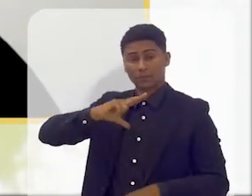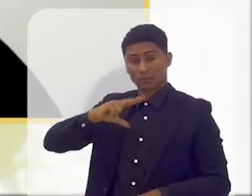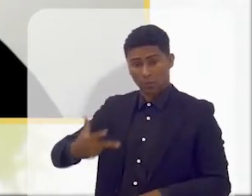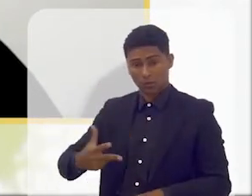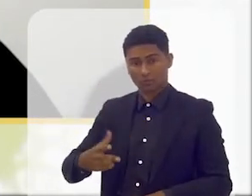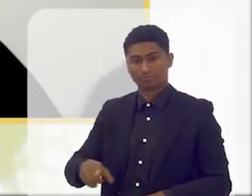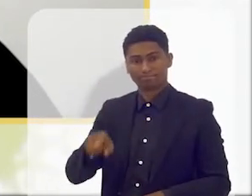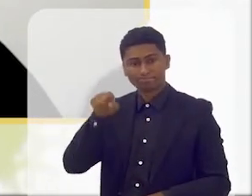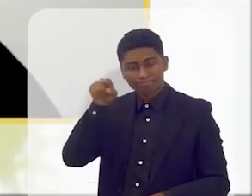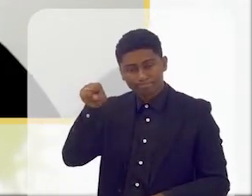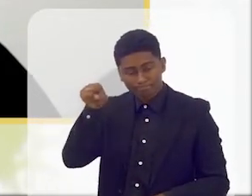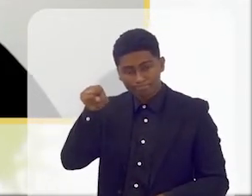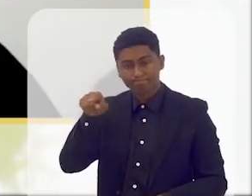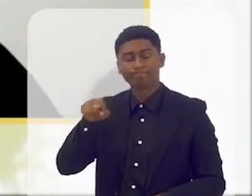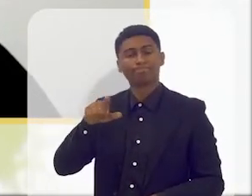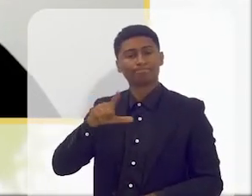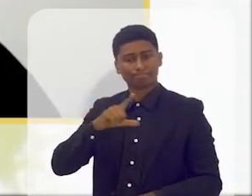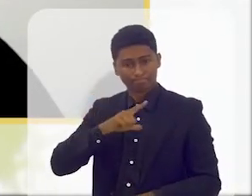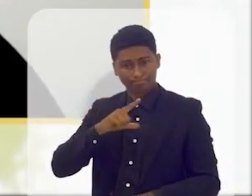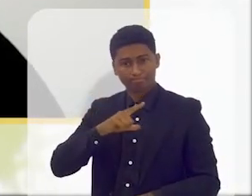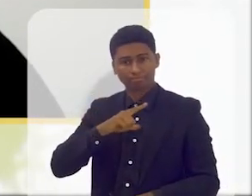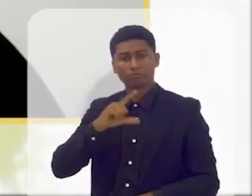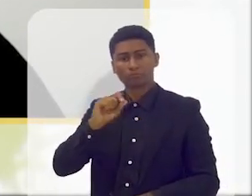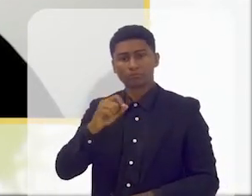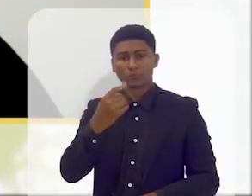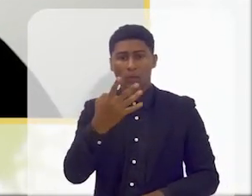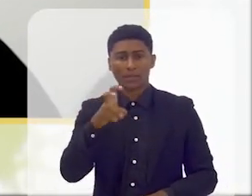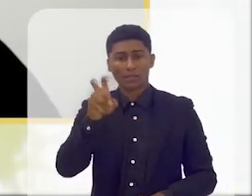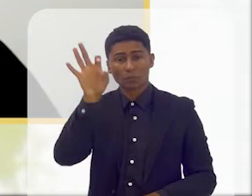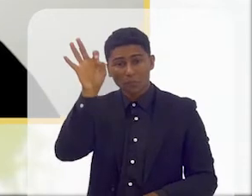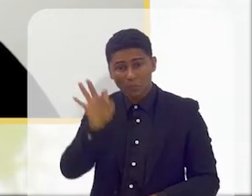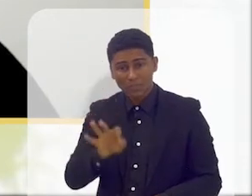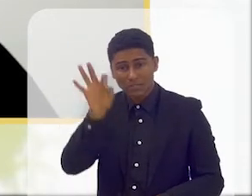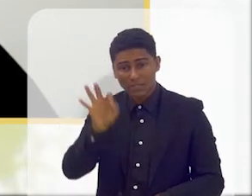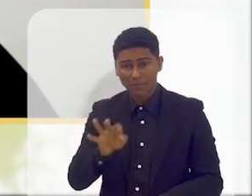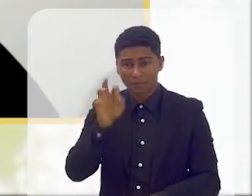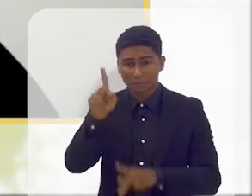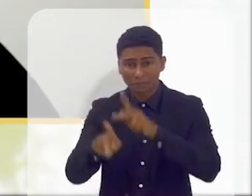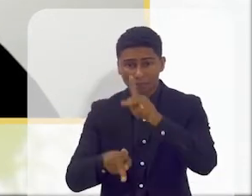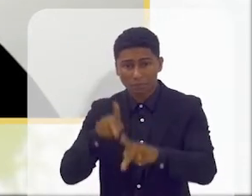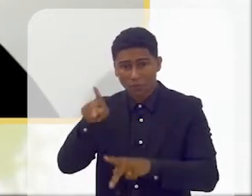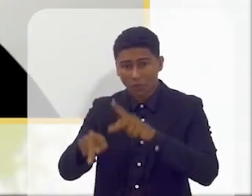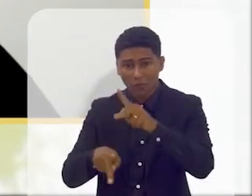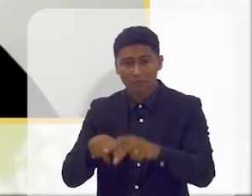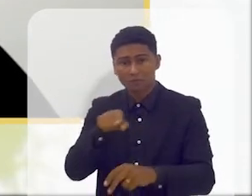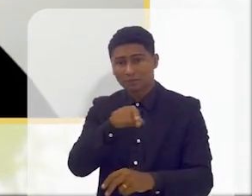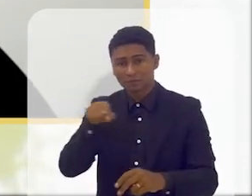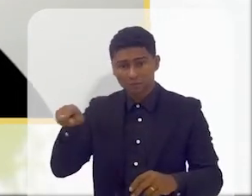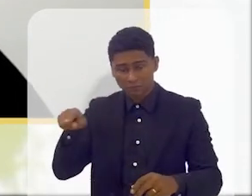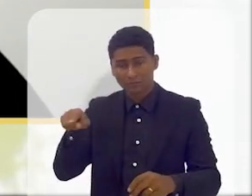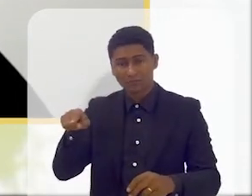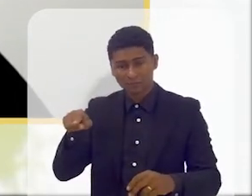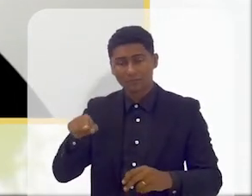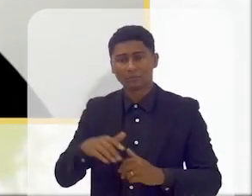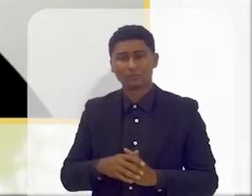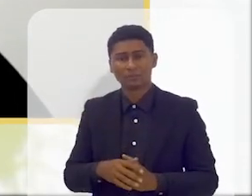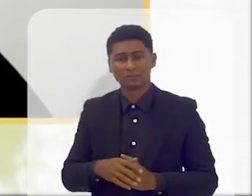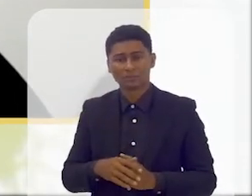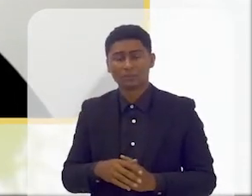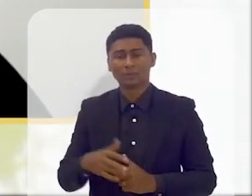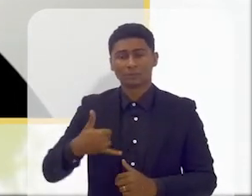Portugal é um país muito envelhecido, portanto nós só temos 45% da população tem menos de